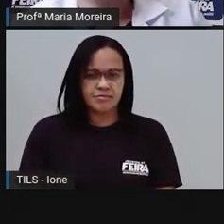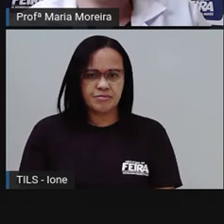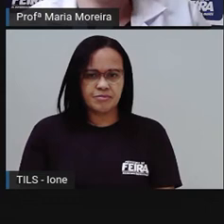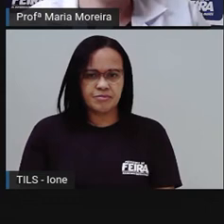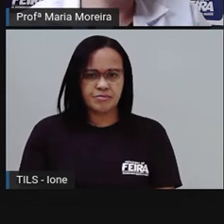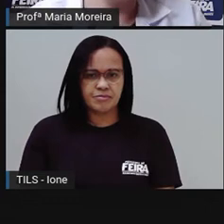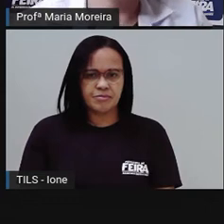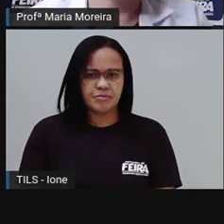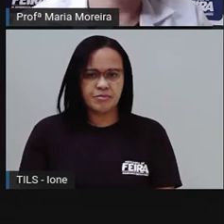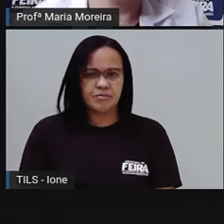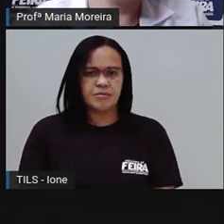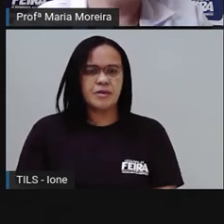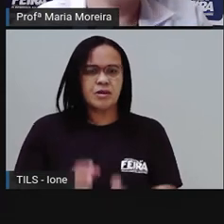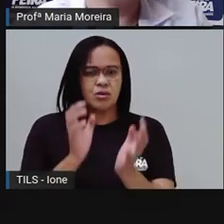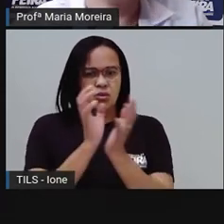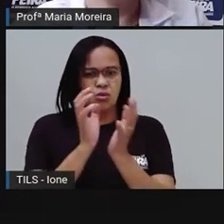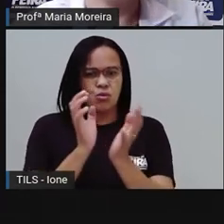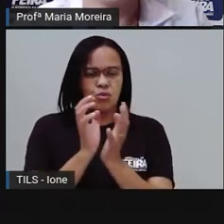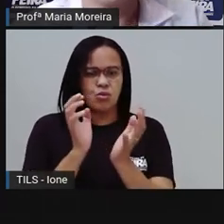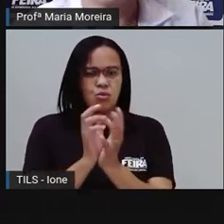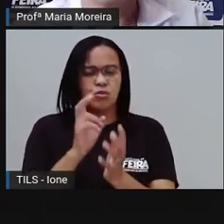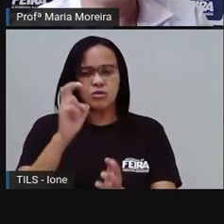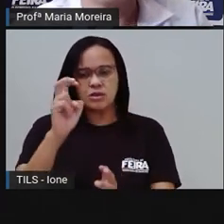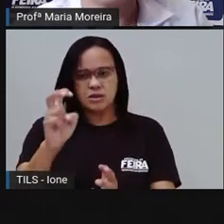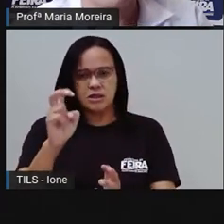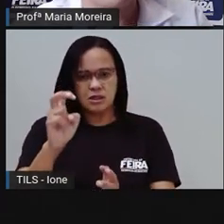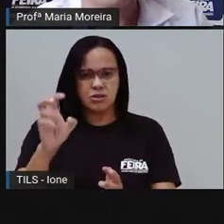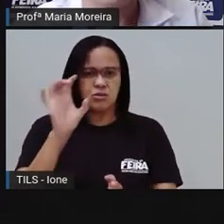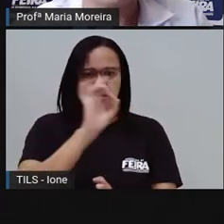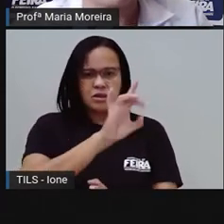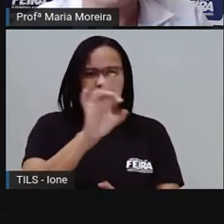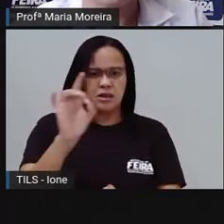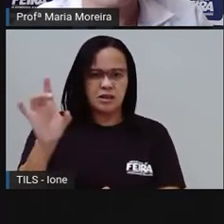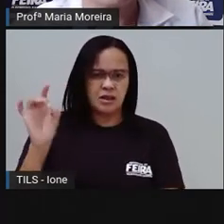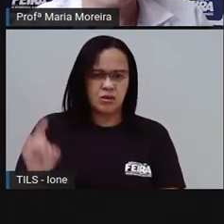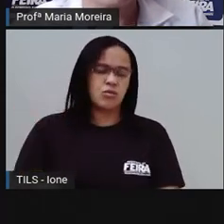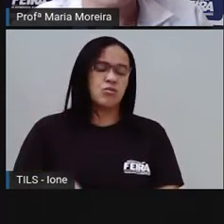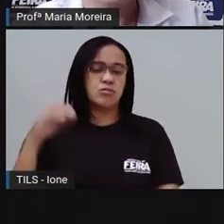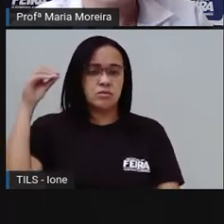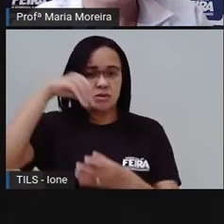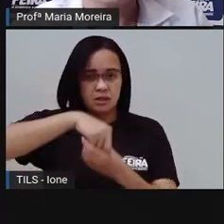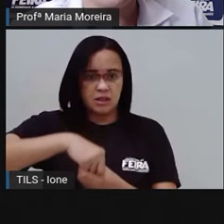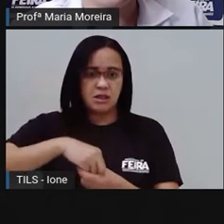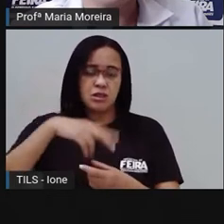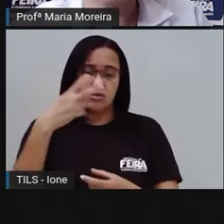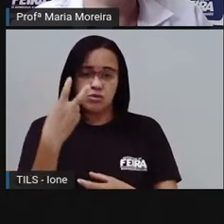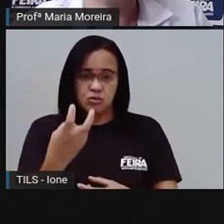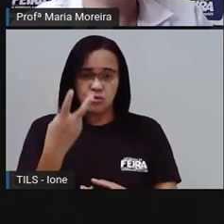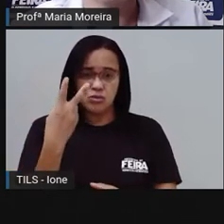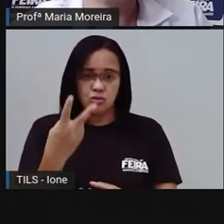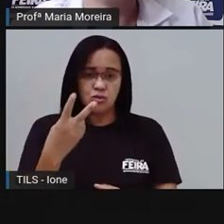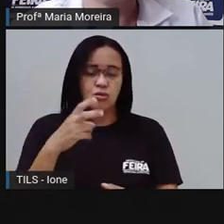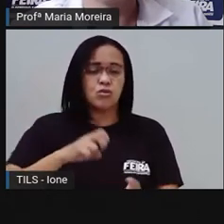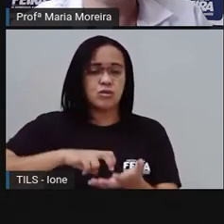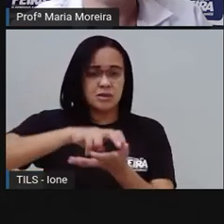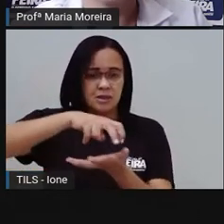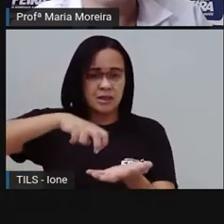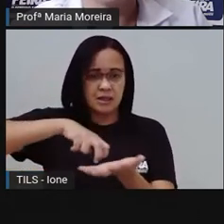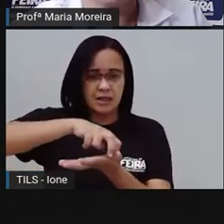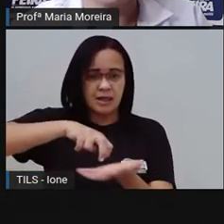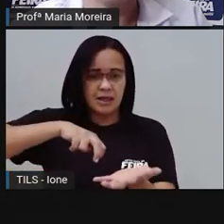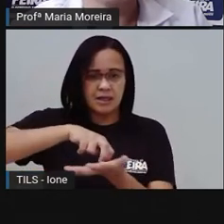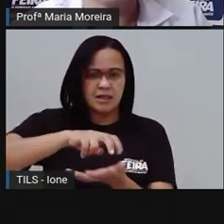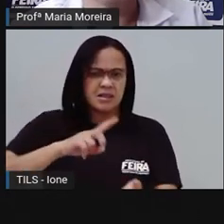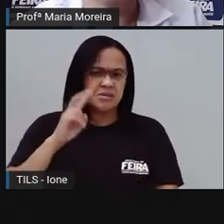Quantos grupos eu tenho? Tenho cinco grupos. Em cada grupo eu tenho dois carrinhos. Não é isso, ó? Dois carrinhos. Quantas vezes esses dois